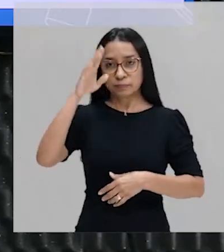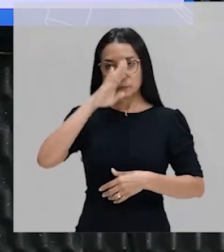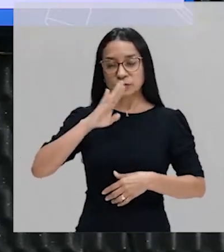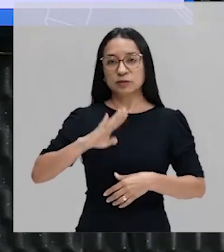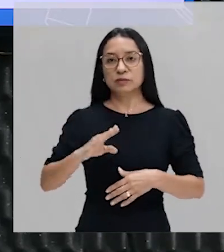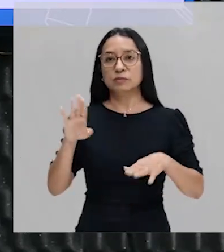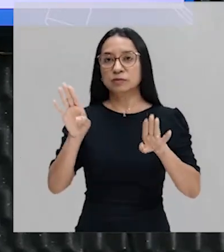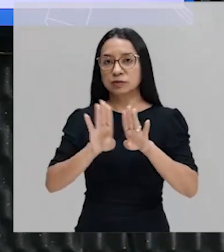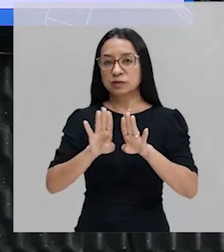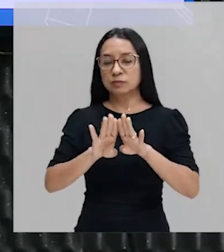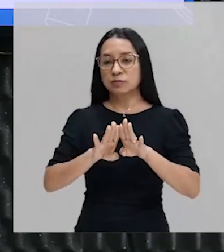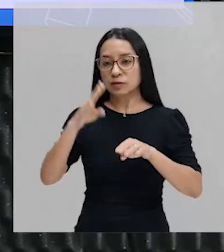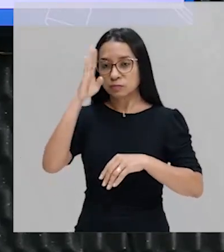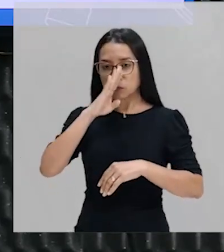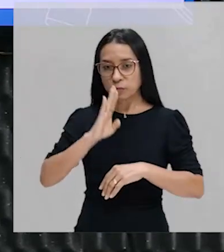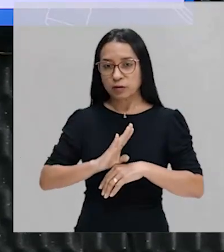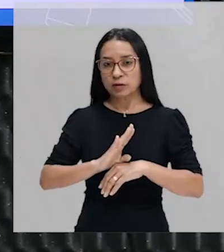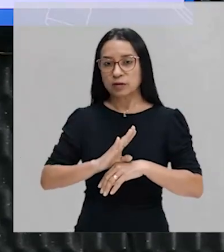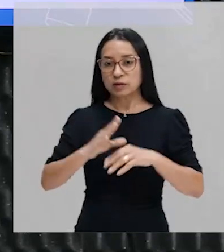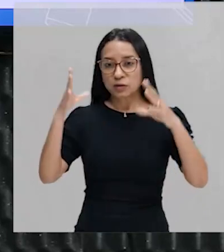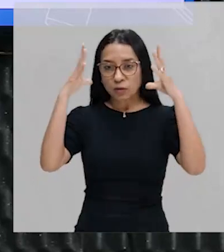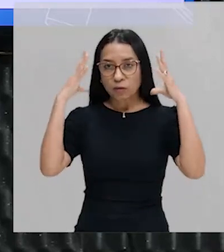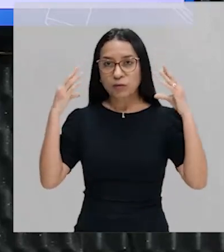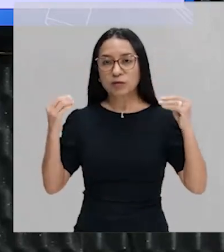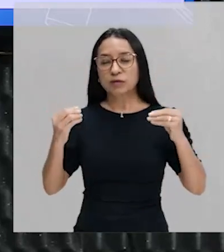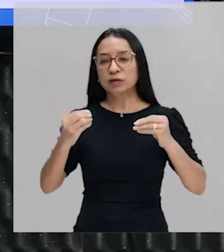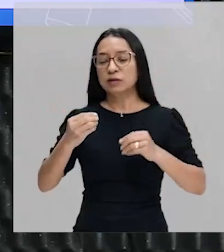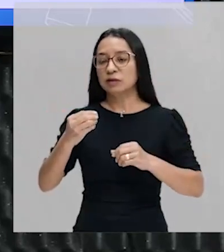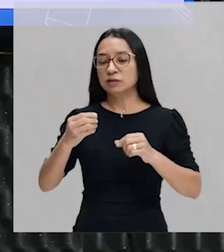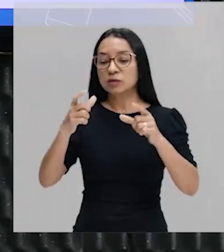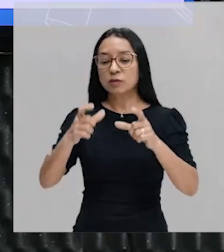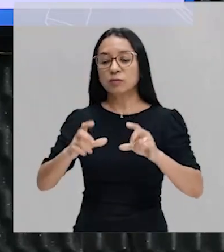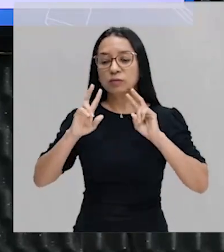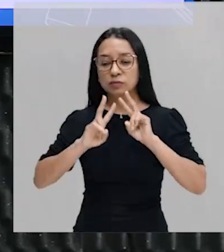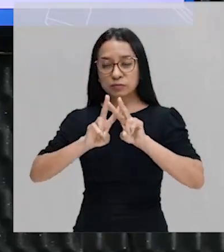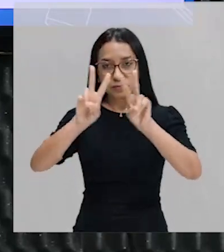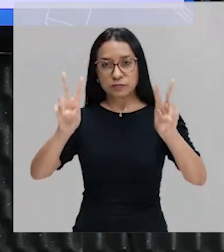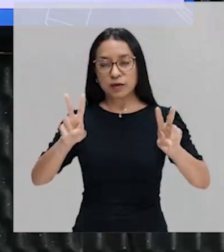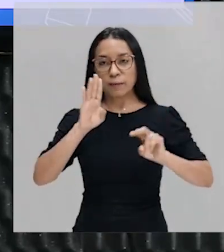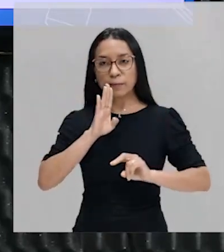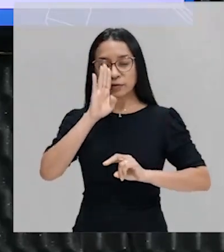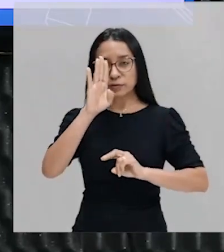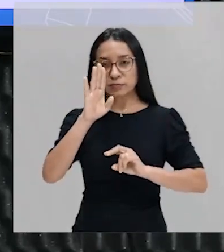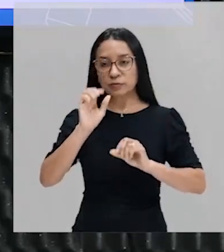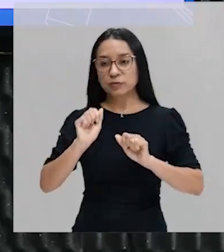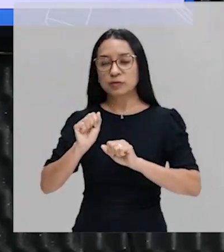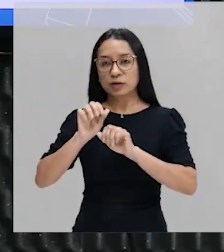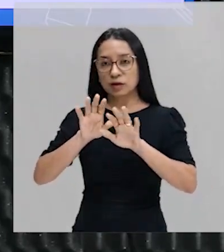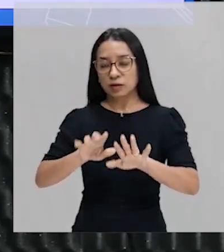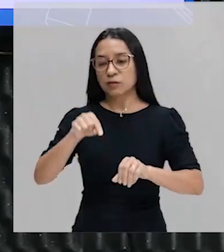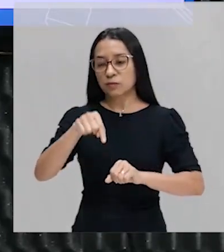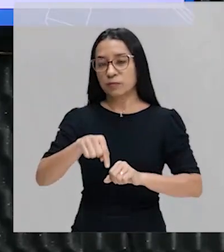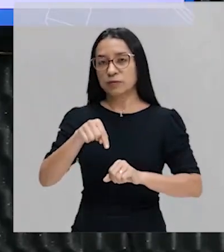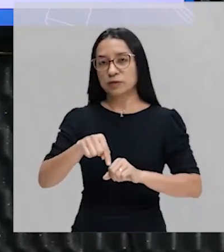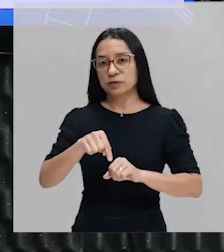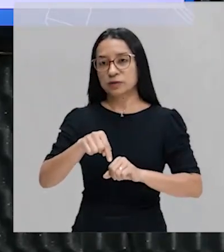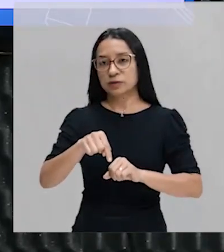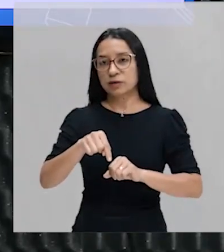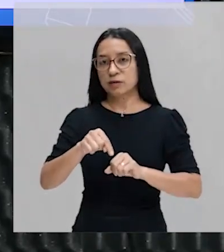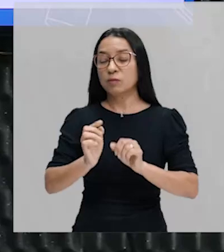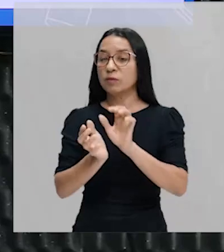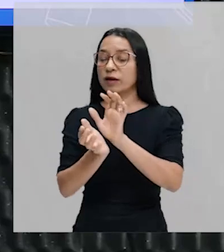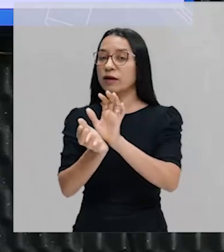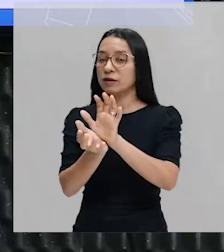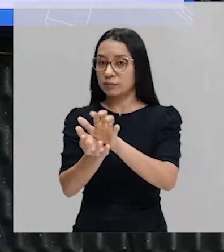mesmo o Brasil holandês, onde nós vamos olhar principalmente a ocupação holandesa em Pernambuco,